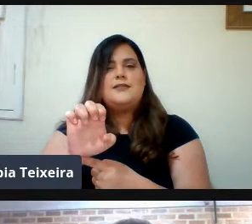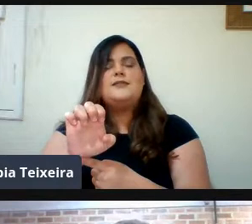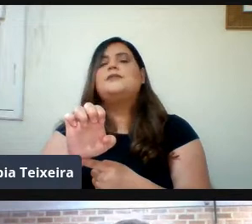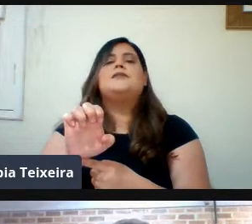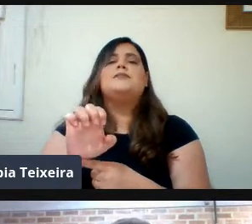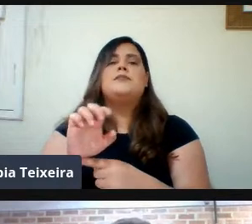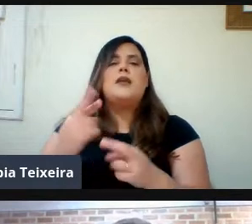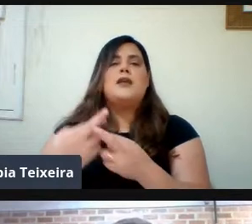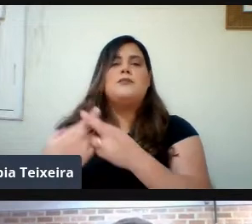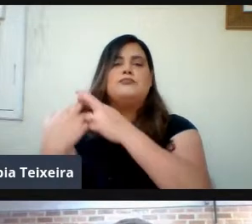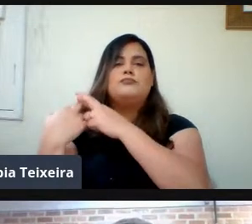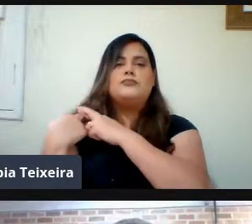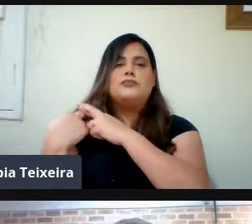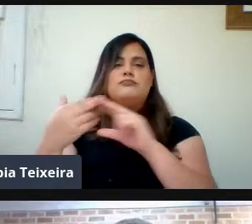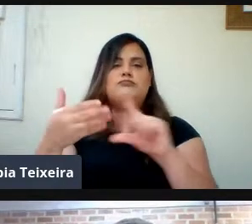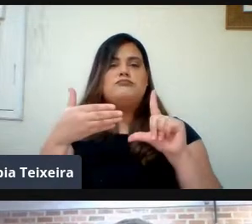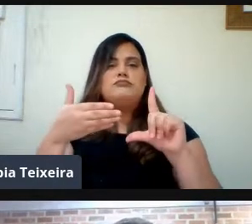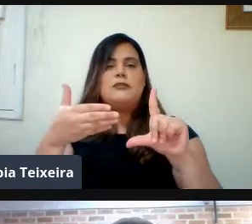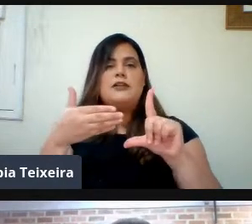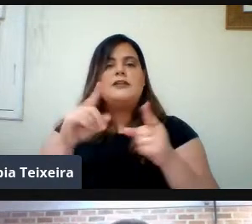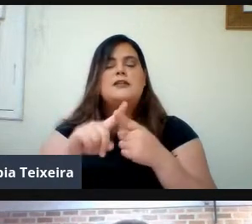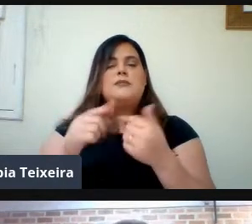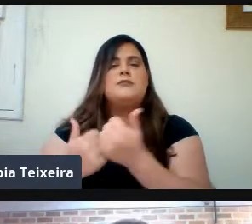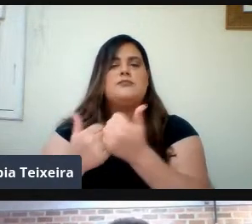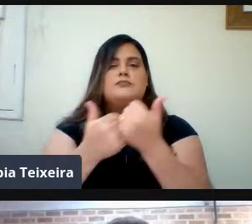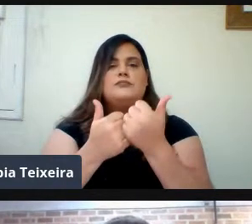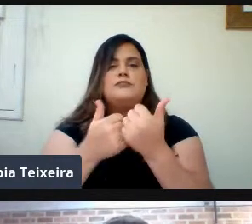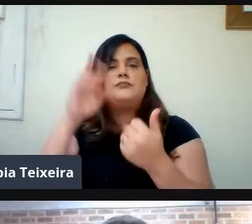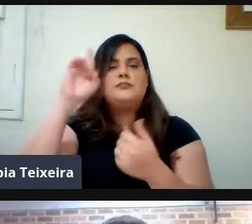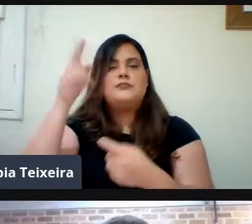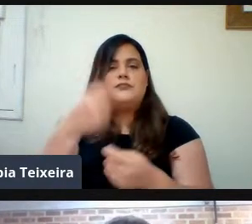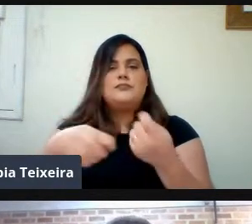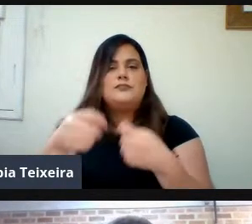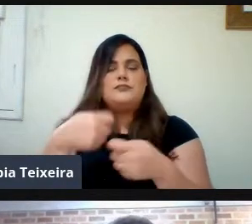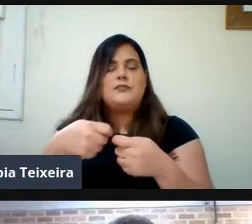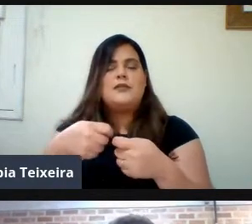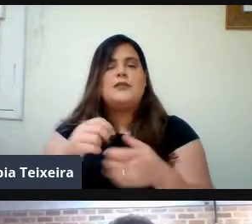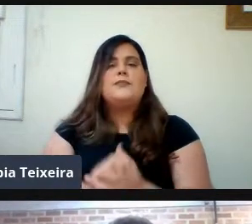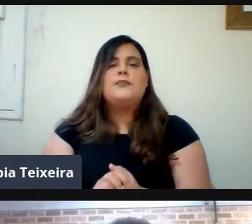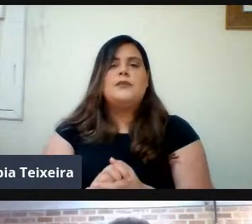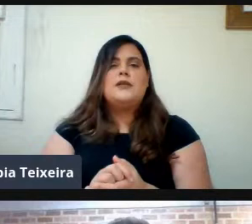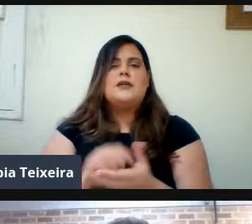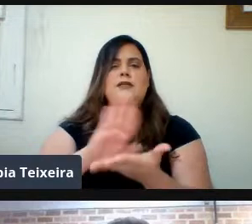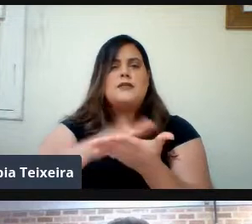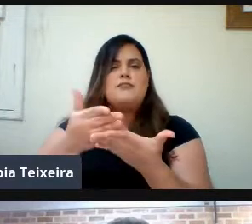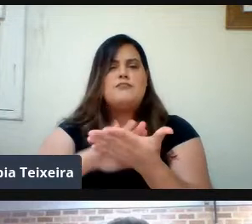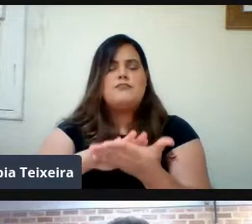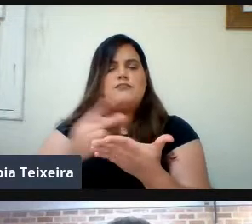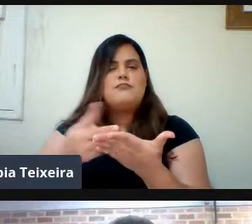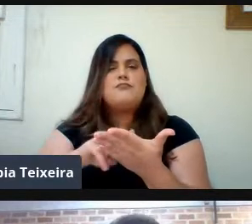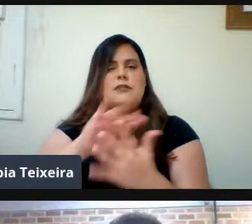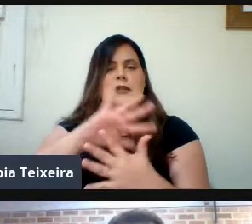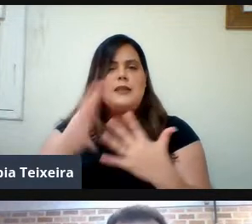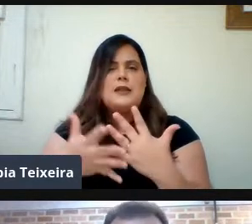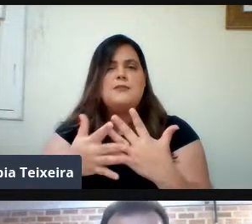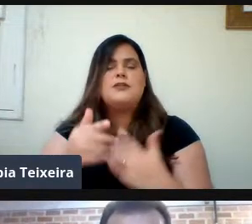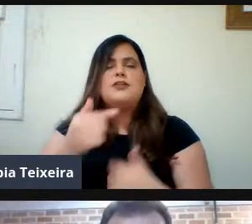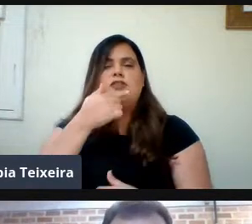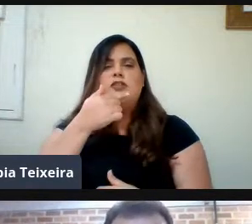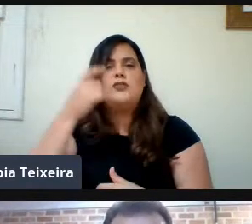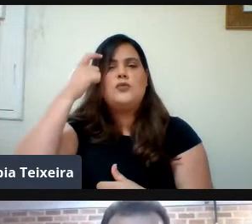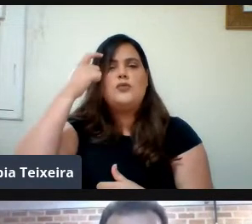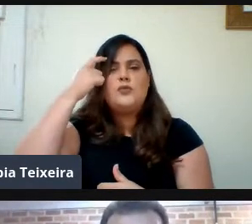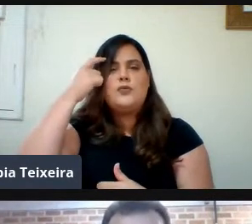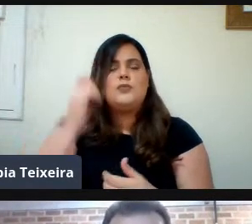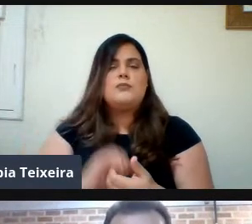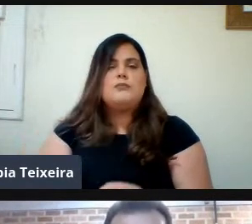Todos Os nossos Tradutores Geiso Núbia Saudar Os